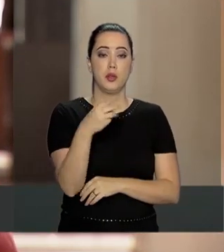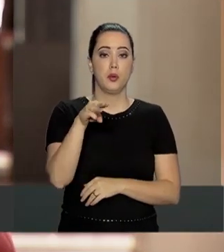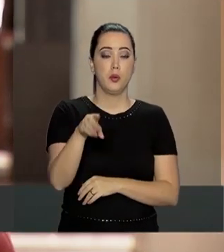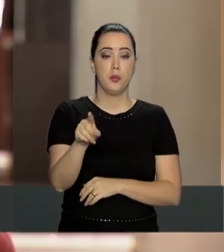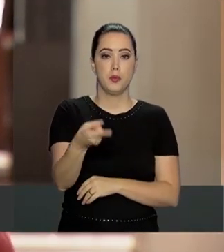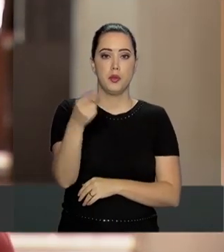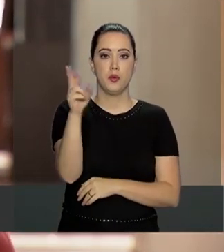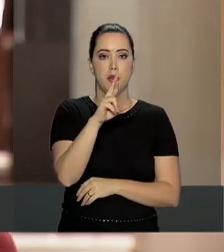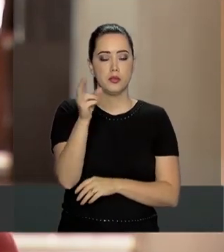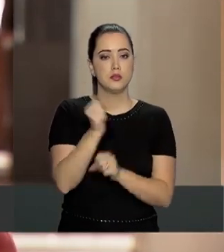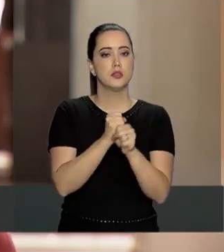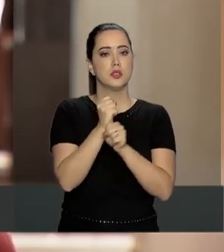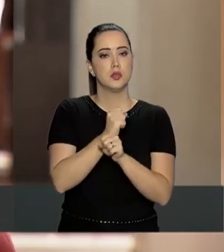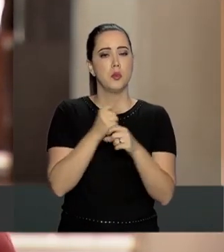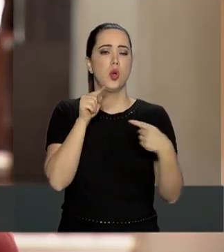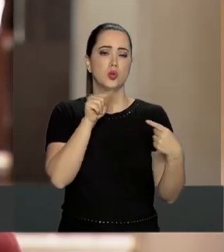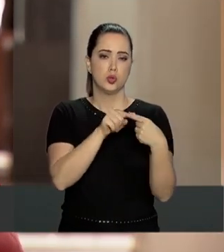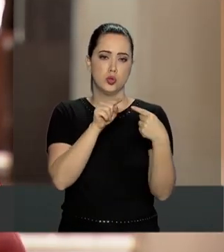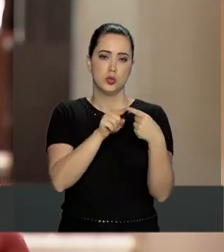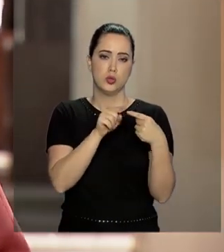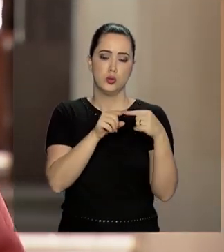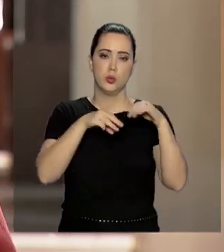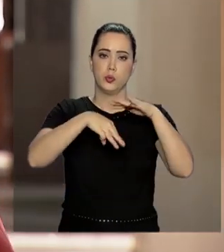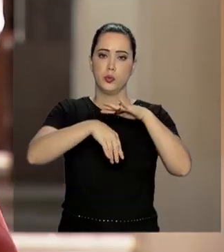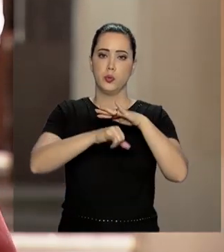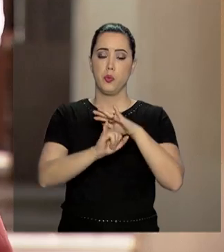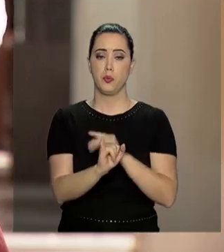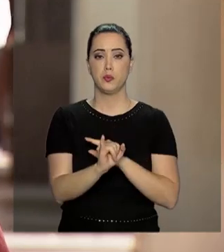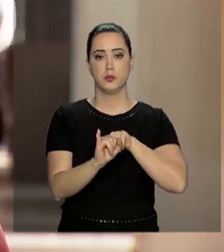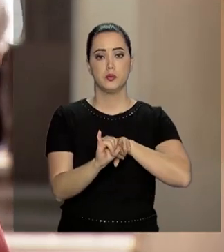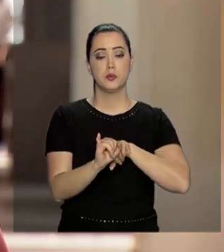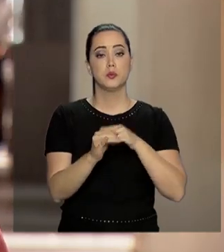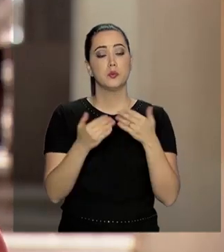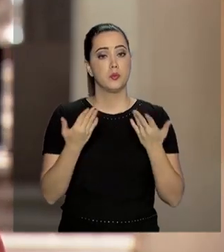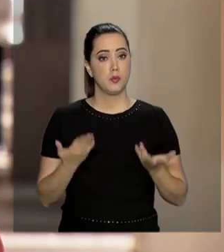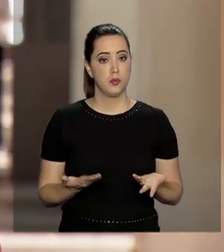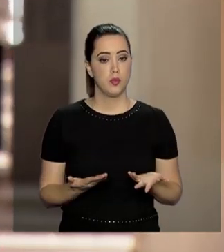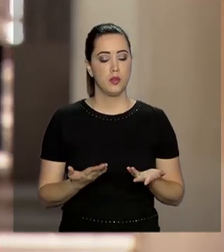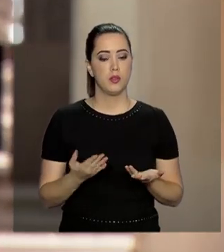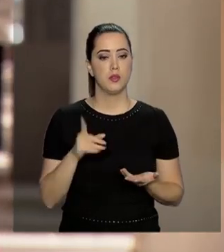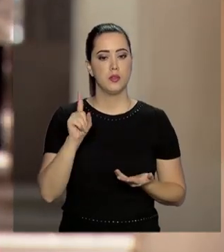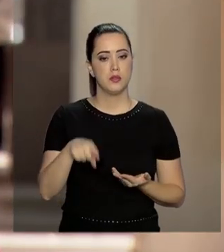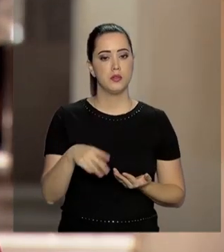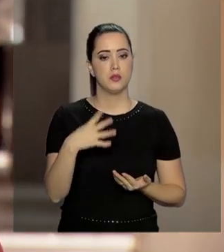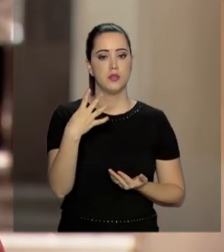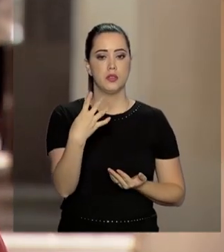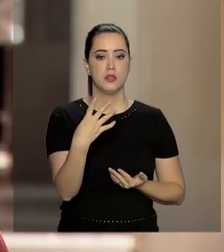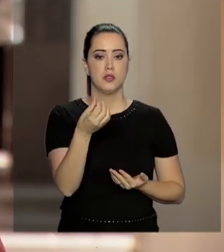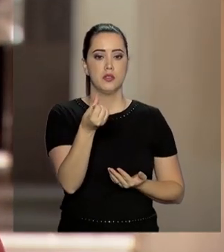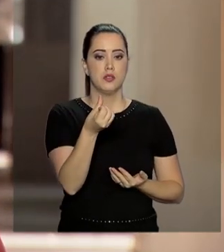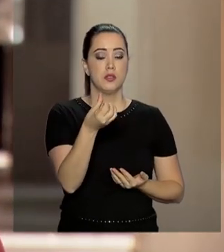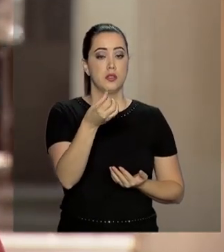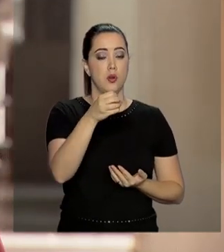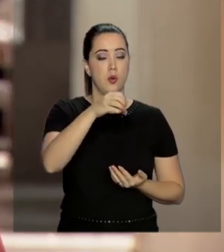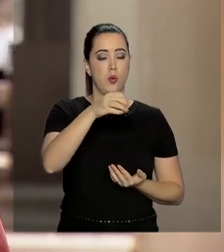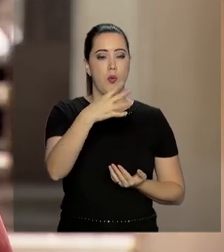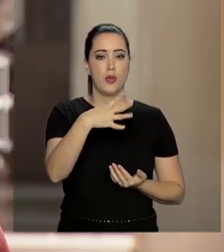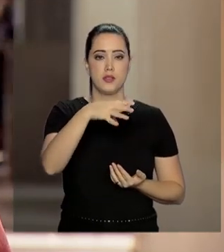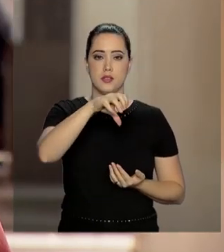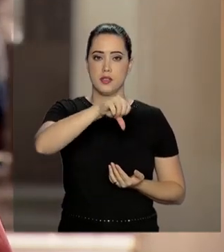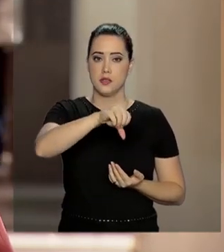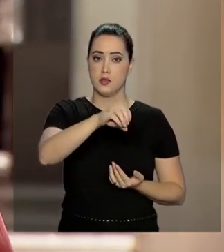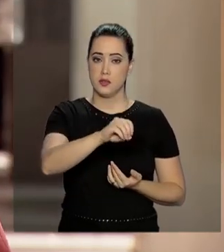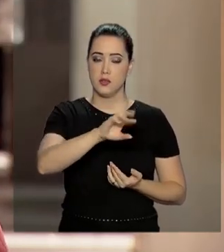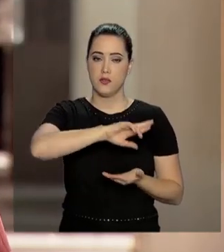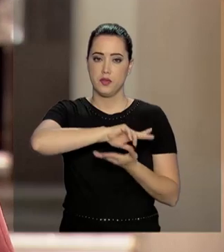ano pode aderir ao programa Microempreendedor Individual, o MEI. São 490 atividades econômicas